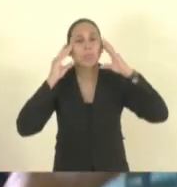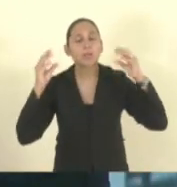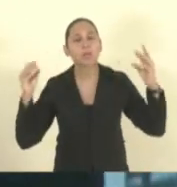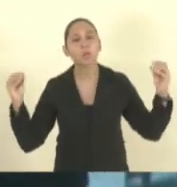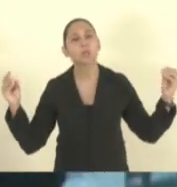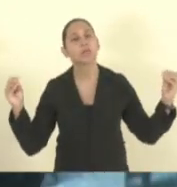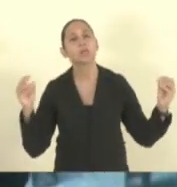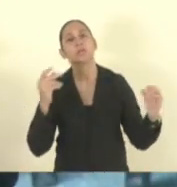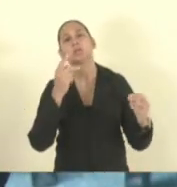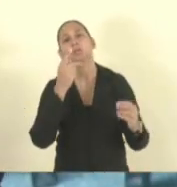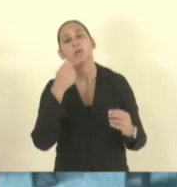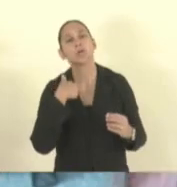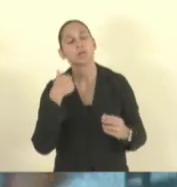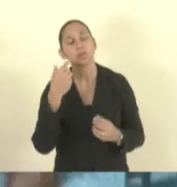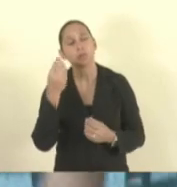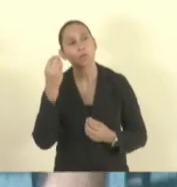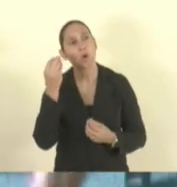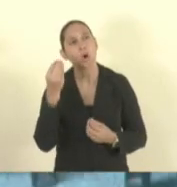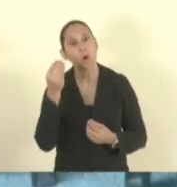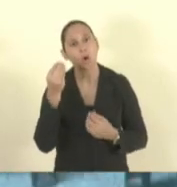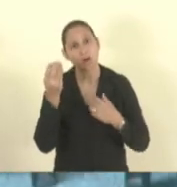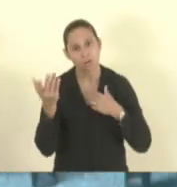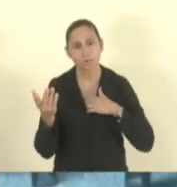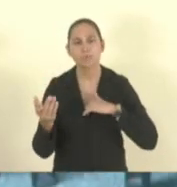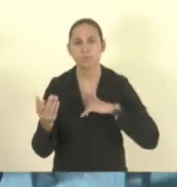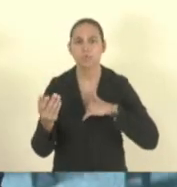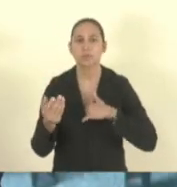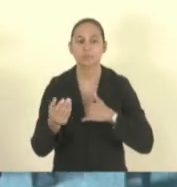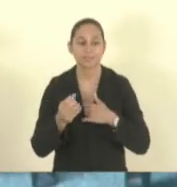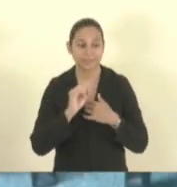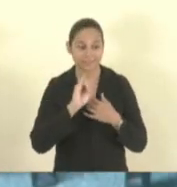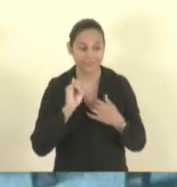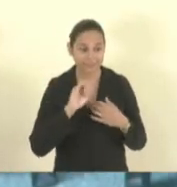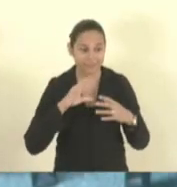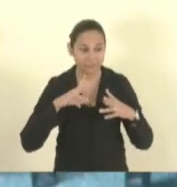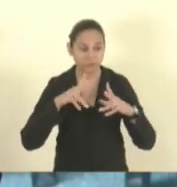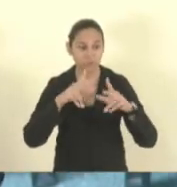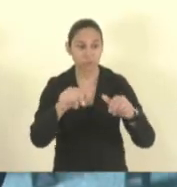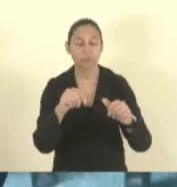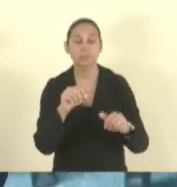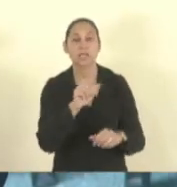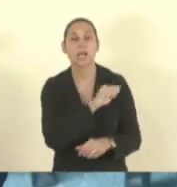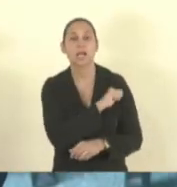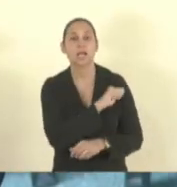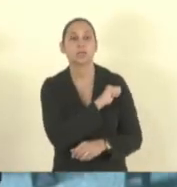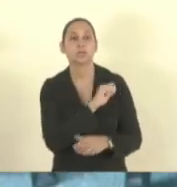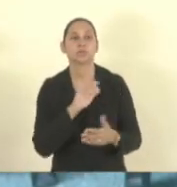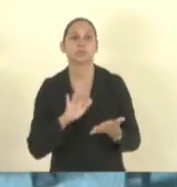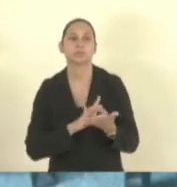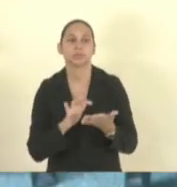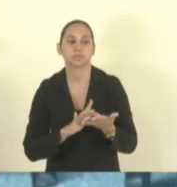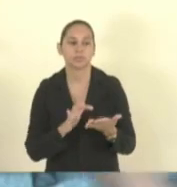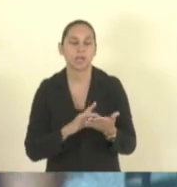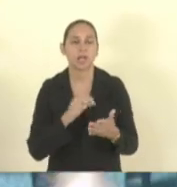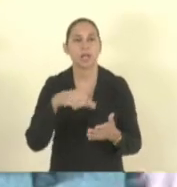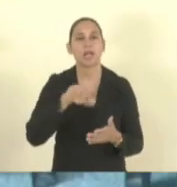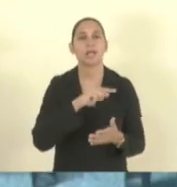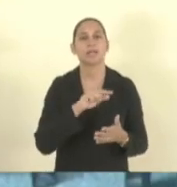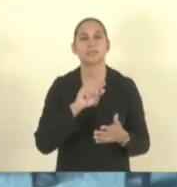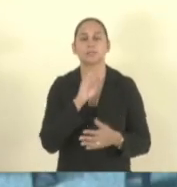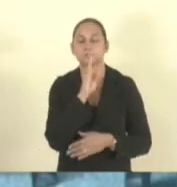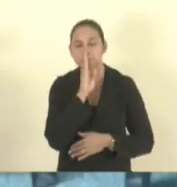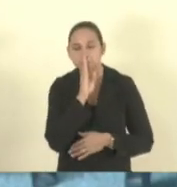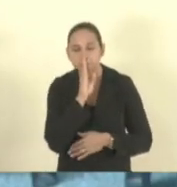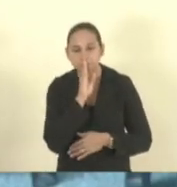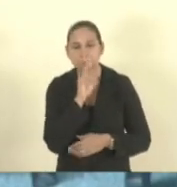foi coisa do outro mundo para eles quem deram se todas as crianças fossem para a escola com o celular para eles poderem ficar tranquilos